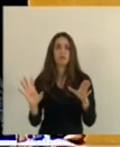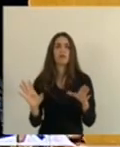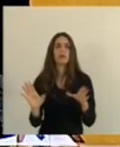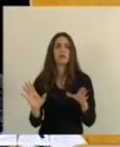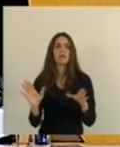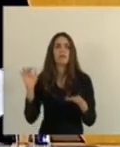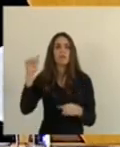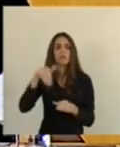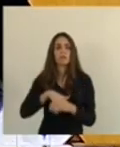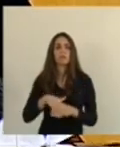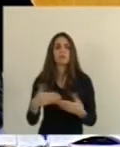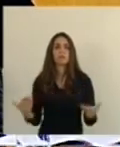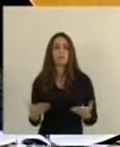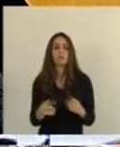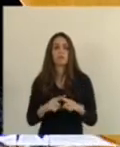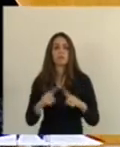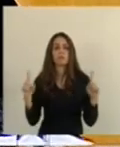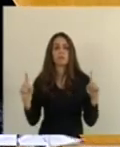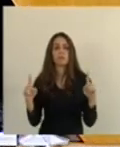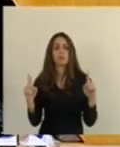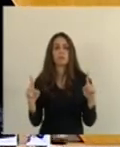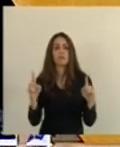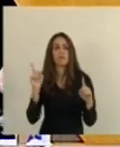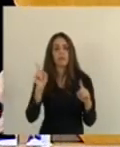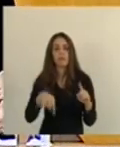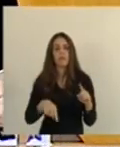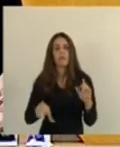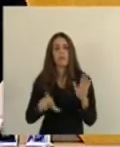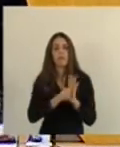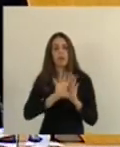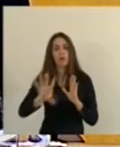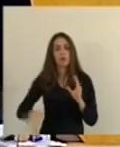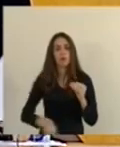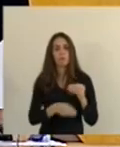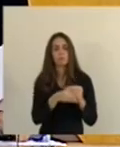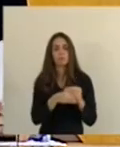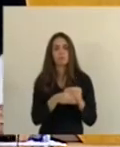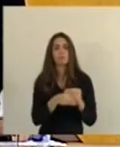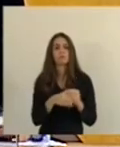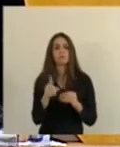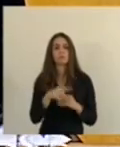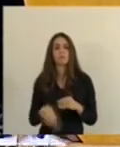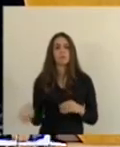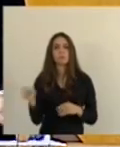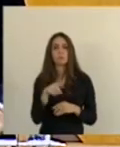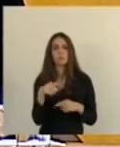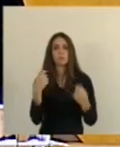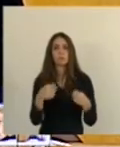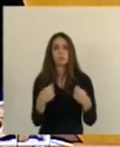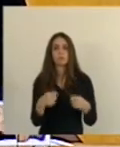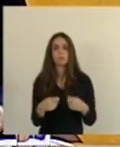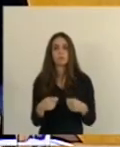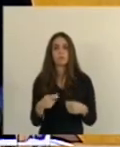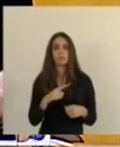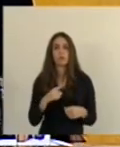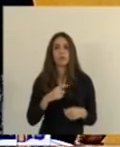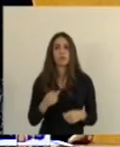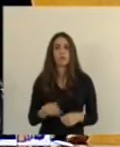em votação, porém, por se tratar de lei complementar, nós temos que ter o quórum